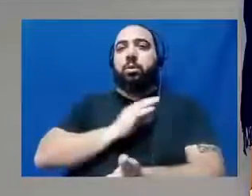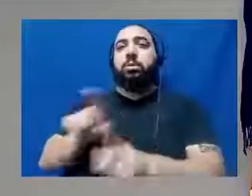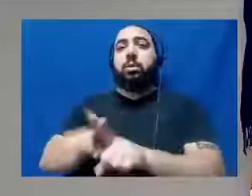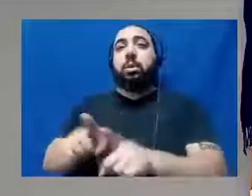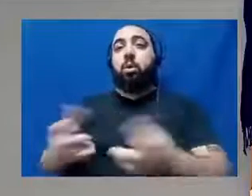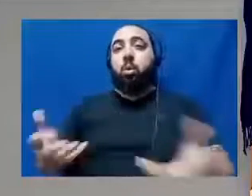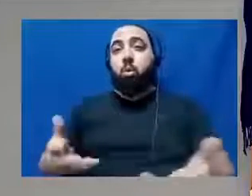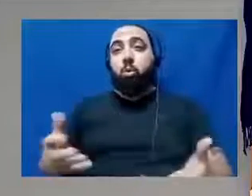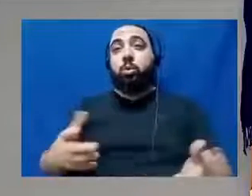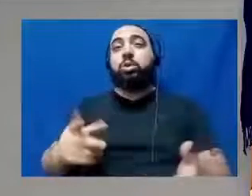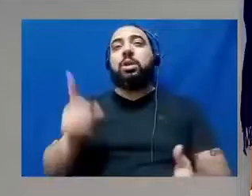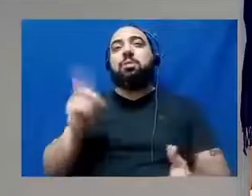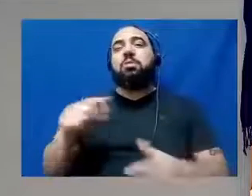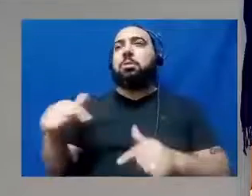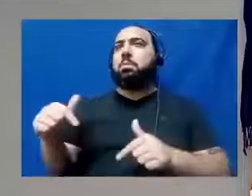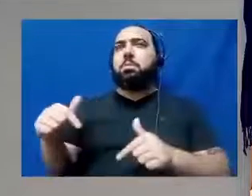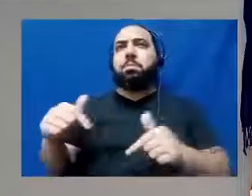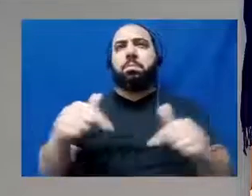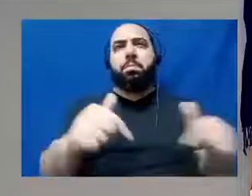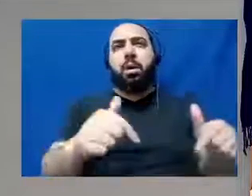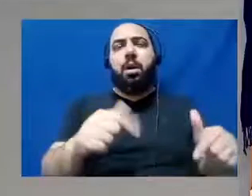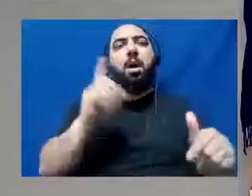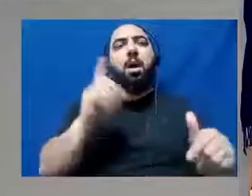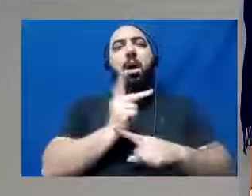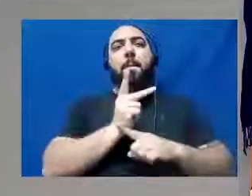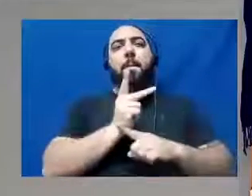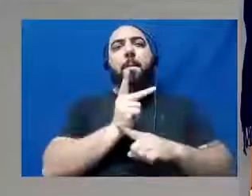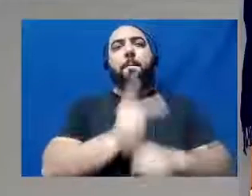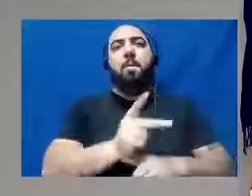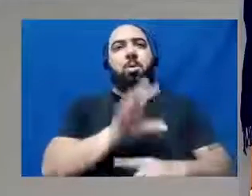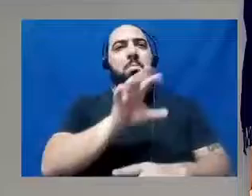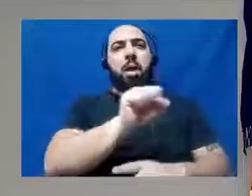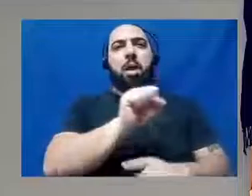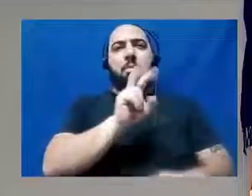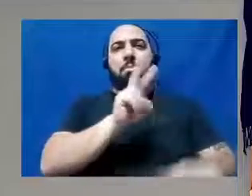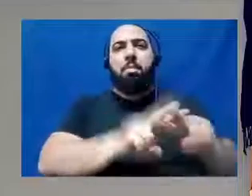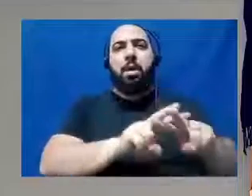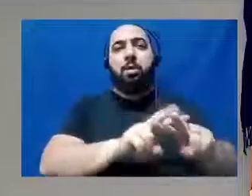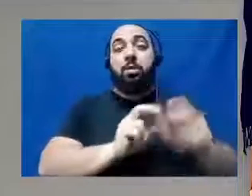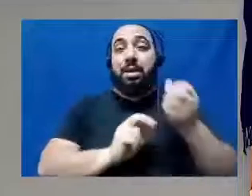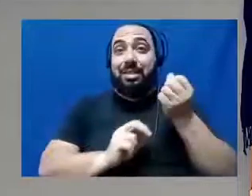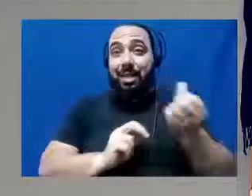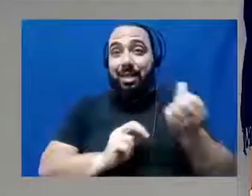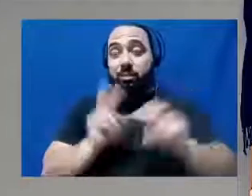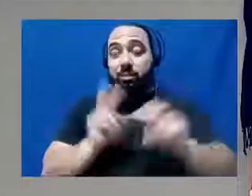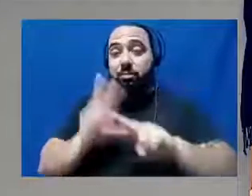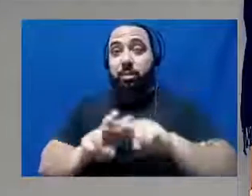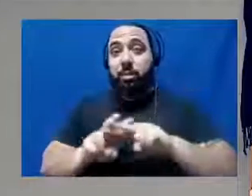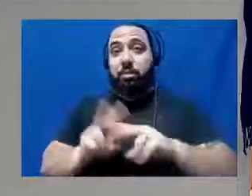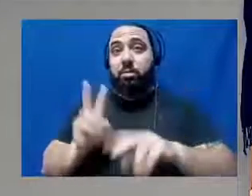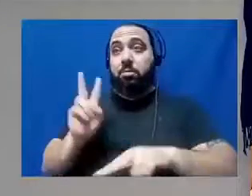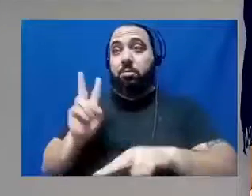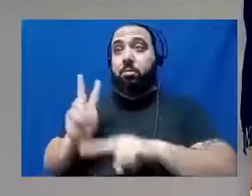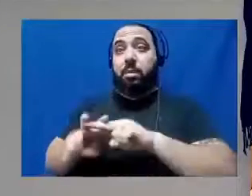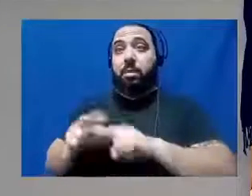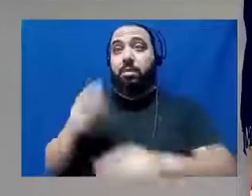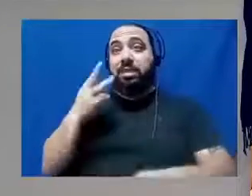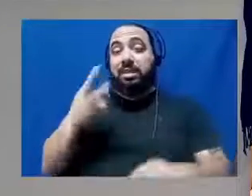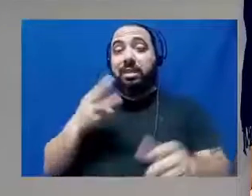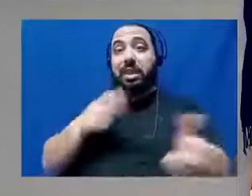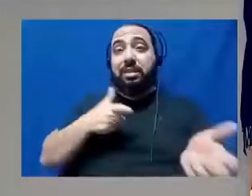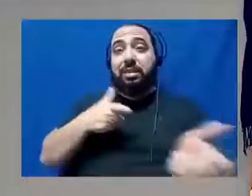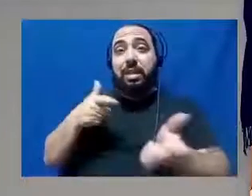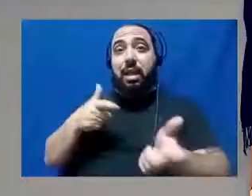grande operação de busca e apreensão, com seis prisões, prenderam três armas, uma grande quantidade de